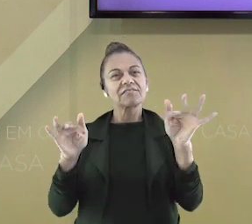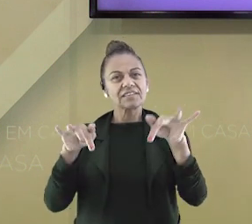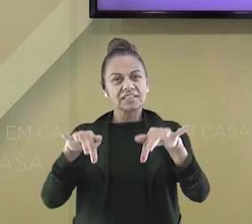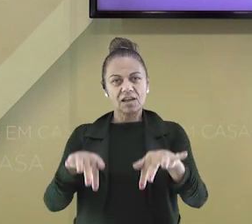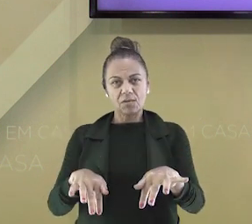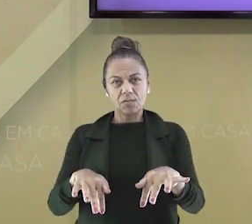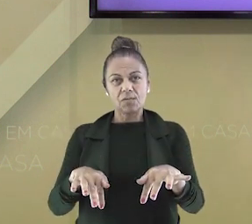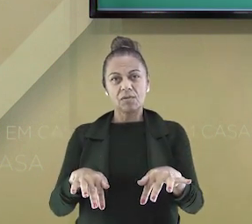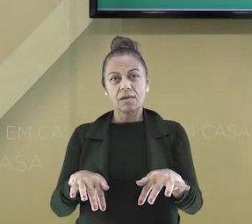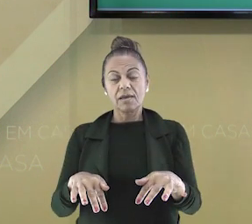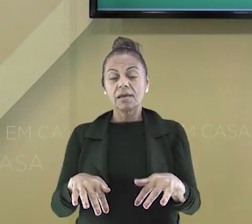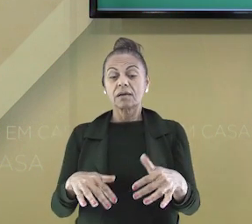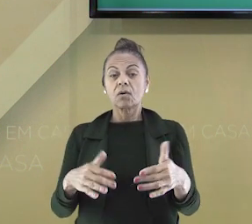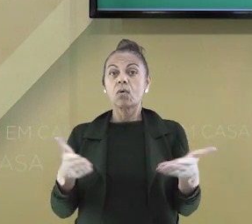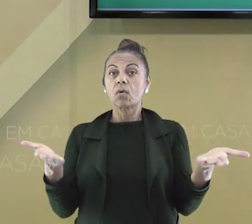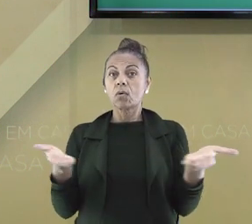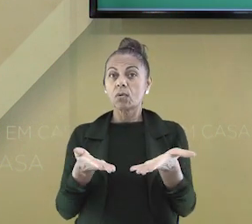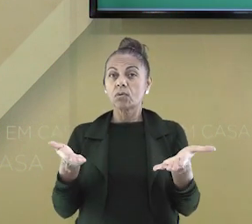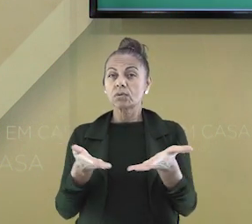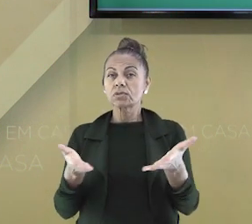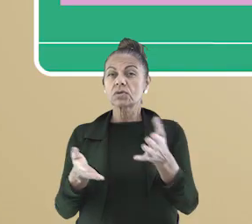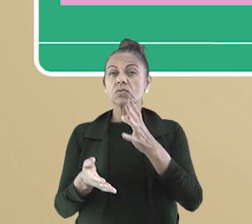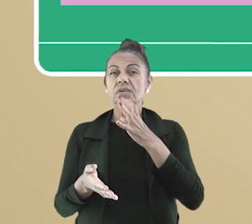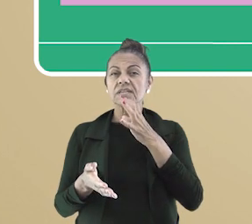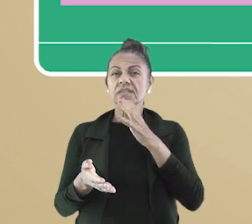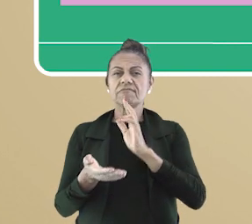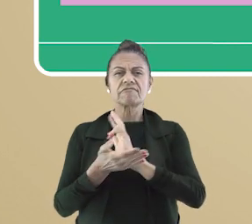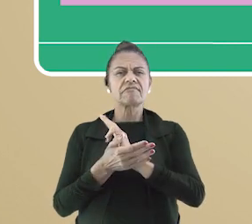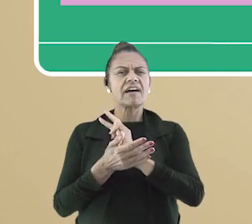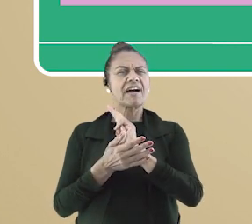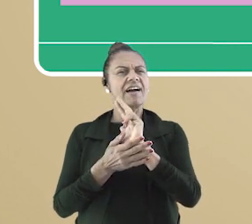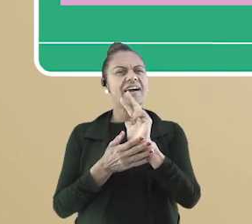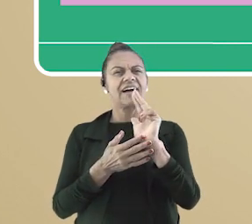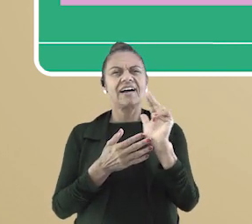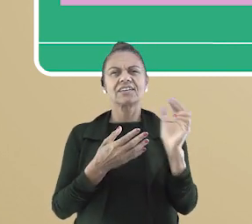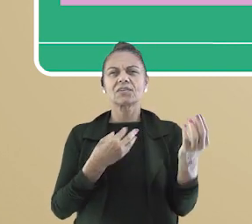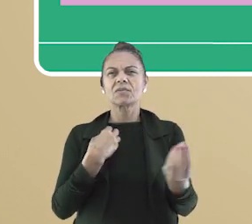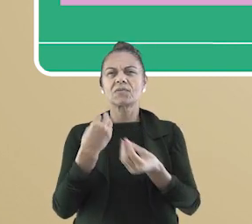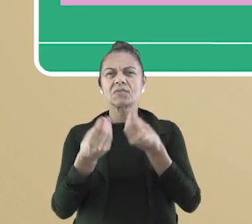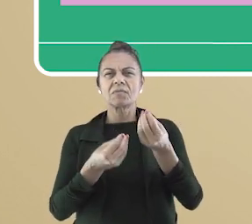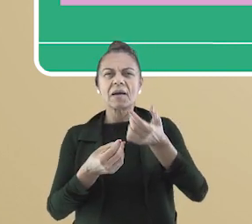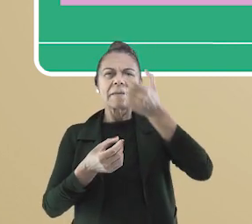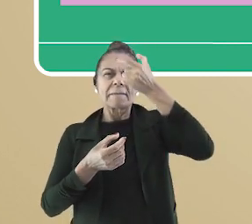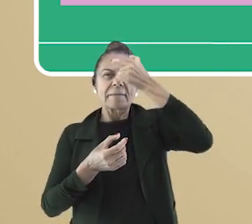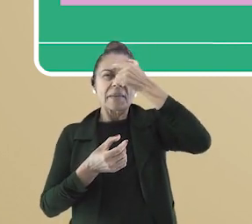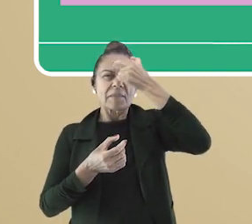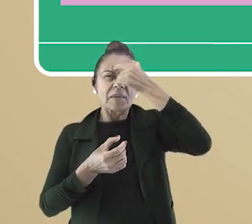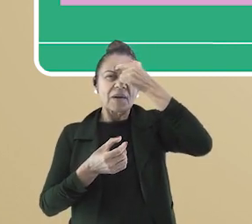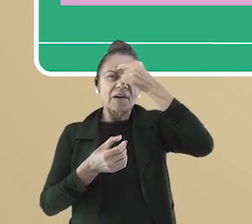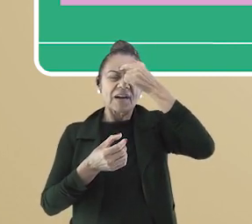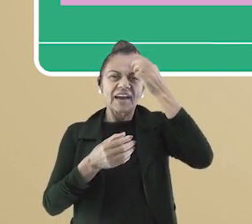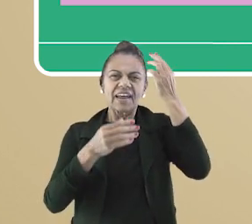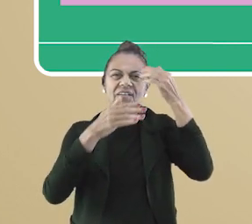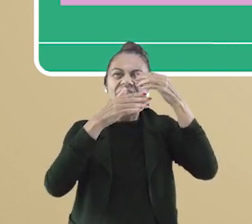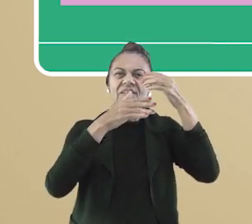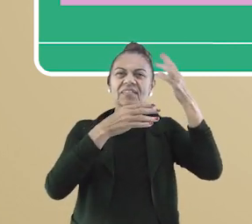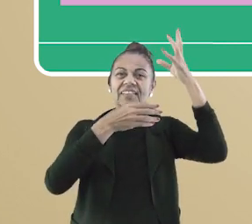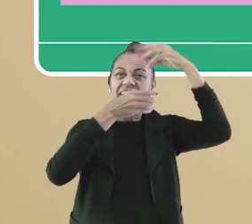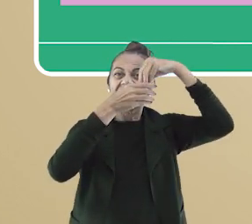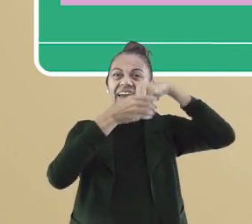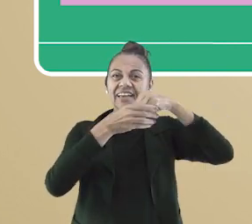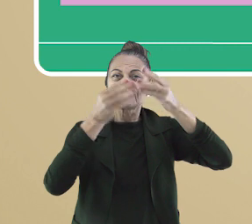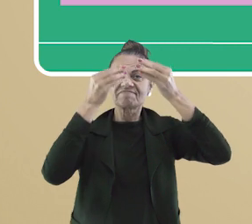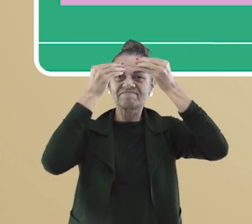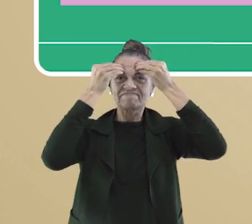Estamos chegando ao final de nossa aula. E nela, conhecemos algumas maneiras de registrar as